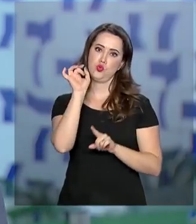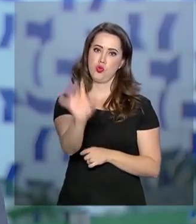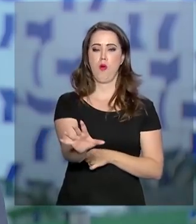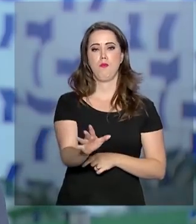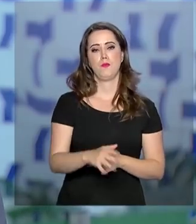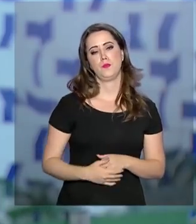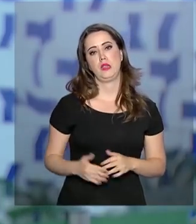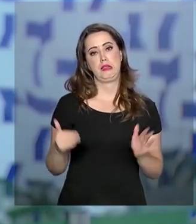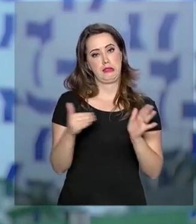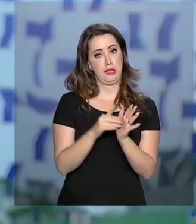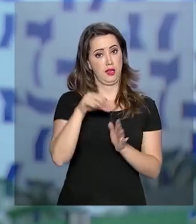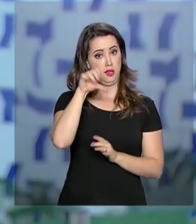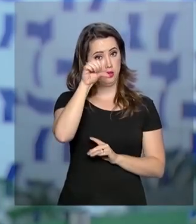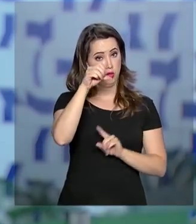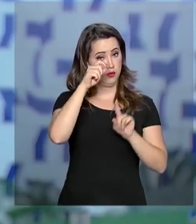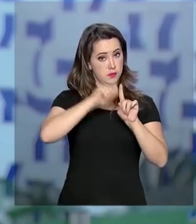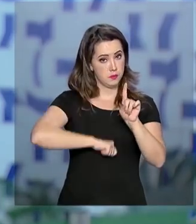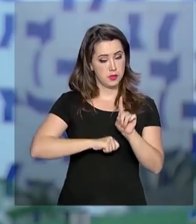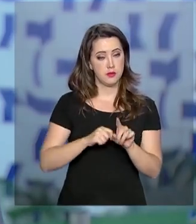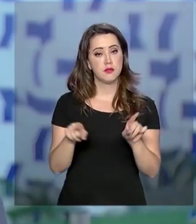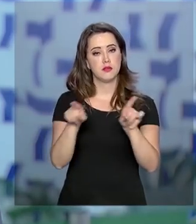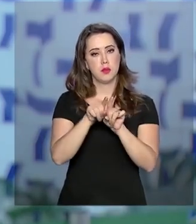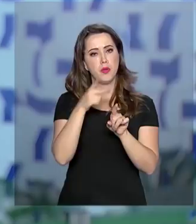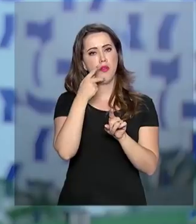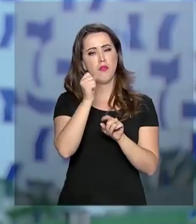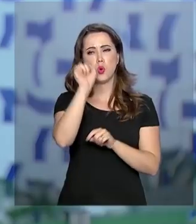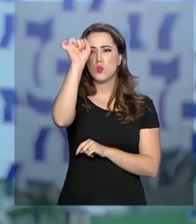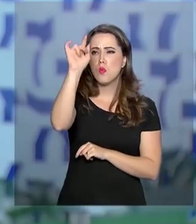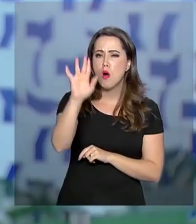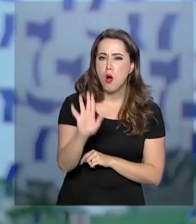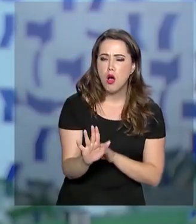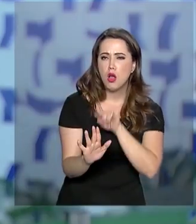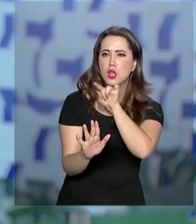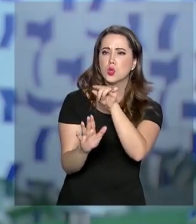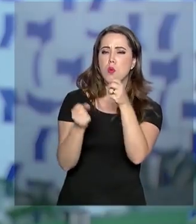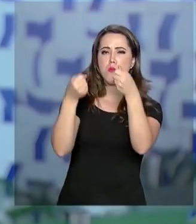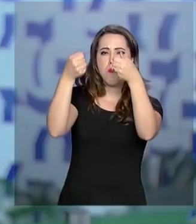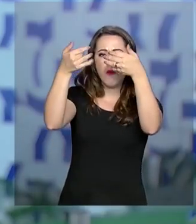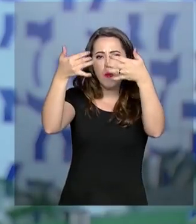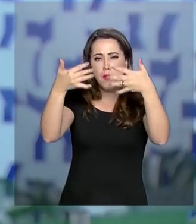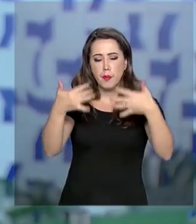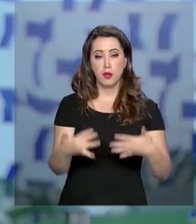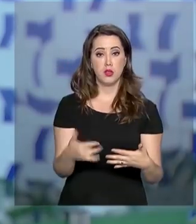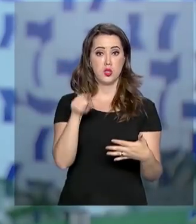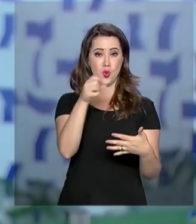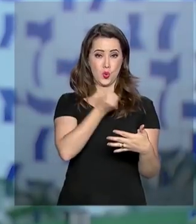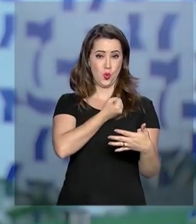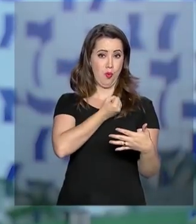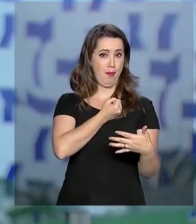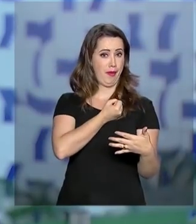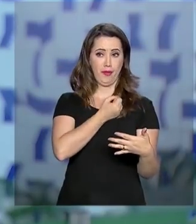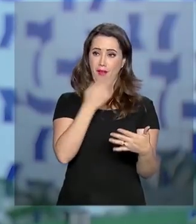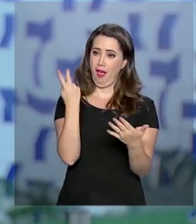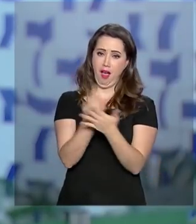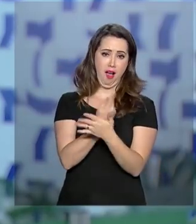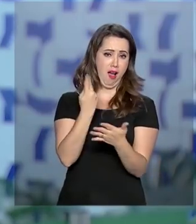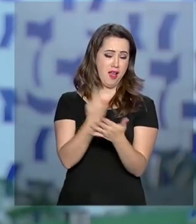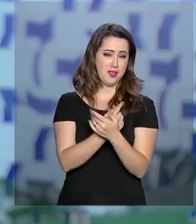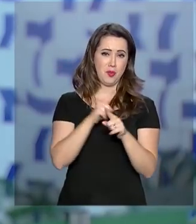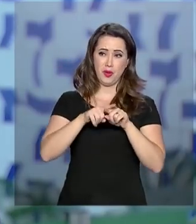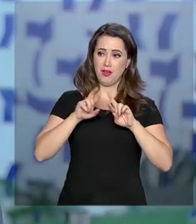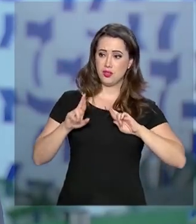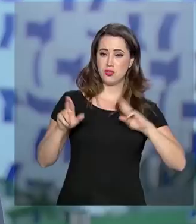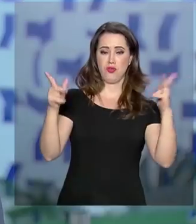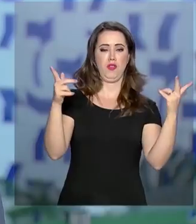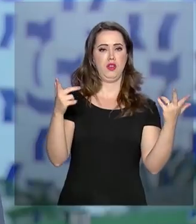Bom, a ministra comentou ainda os dados do Cadastro Nacional de Adoção, dizendo que esses dados, essa conta não fecha, já que existe uma